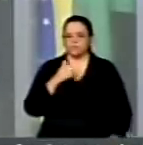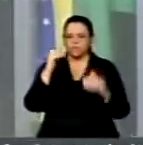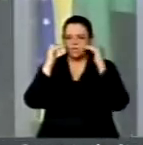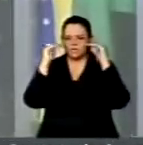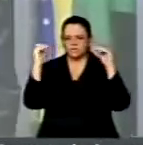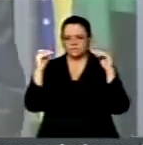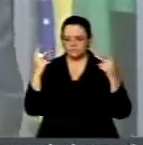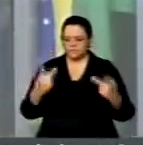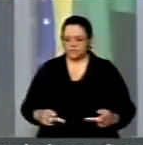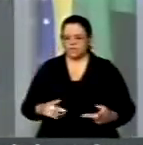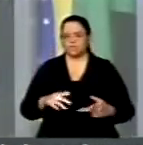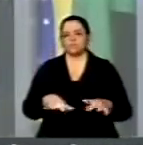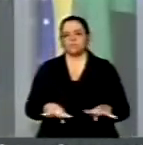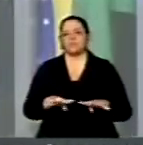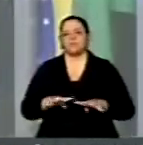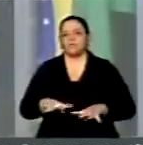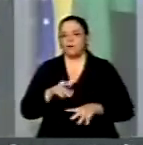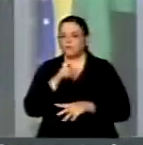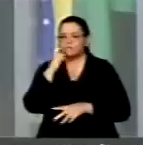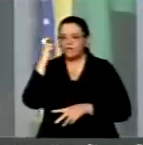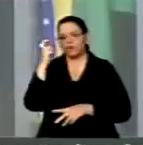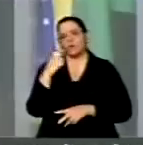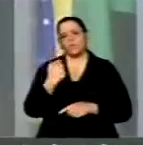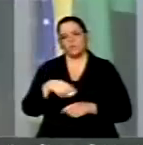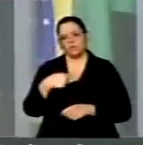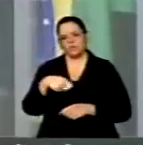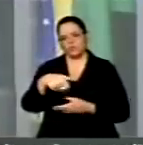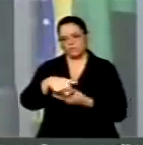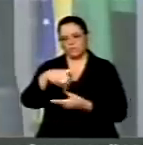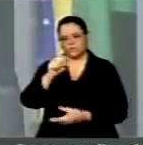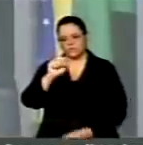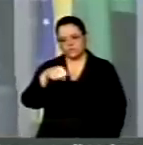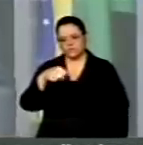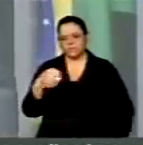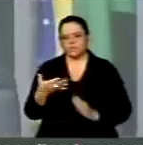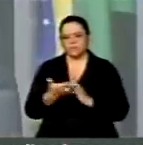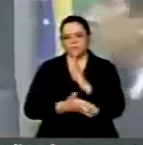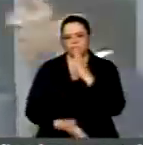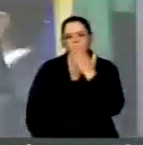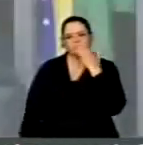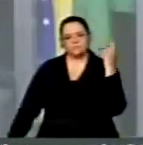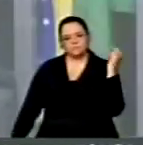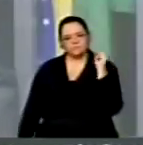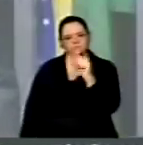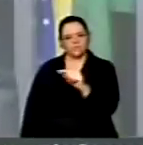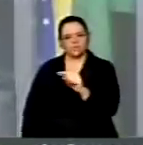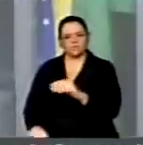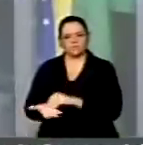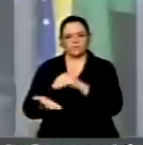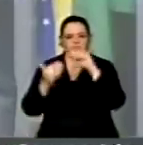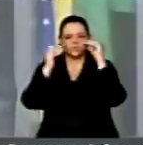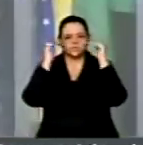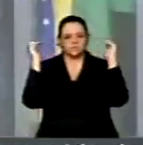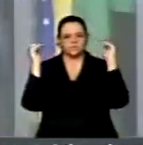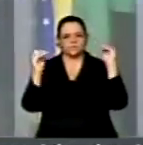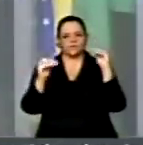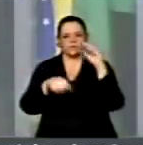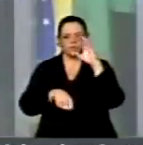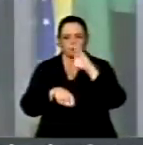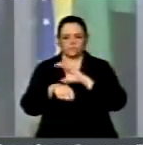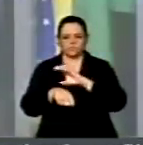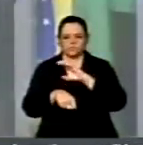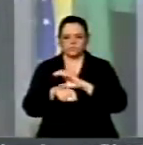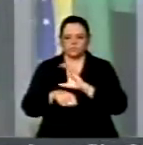por este poder, devem ter vergonha de votar sim e aprovar isto que é, um desrespeito à Constituição,